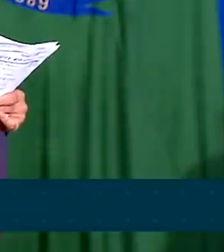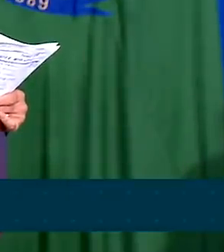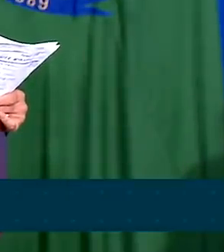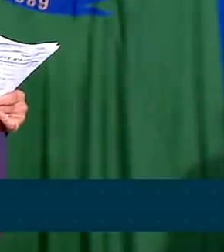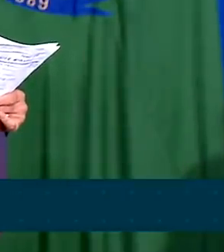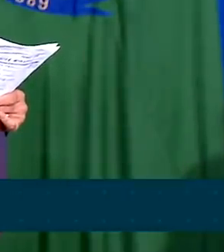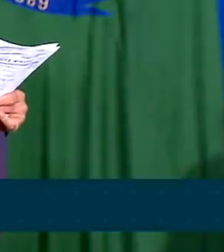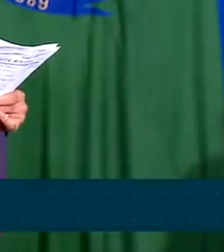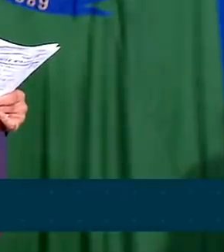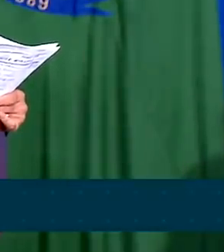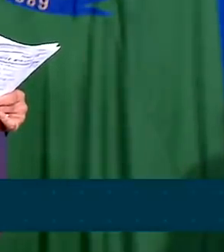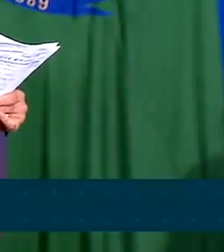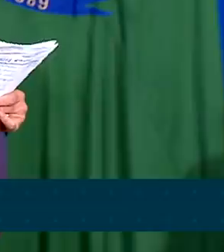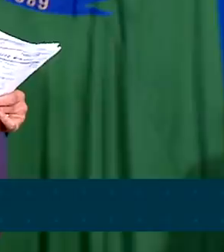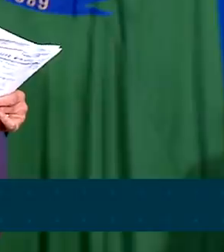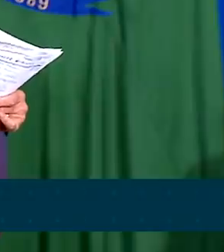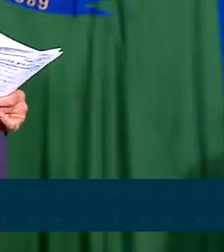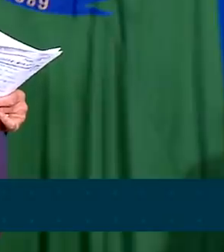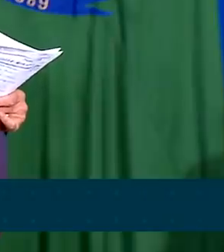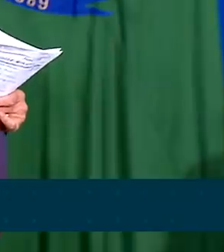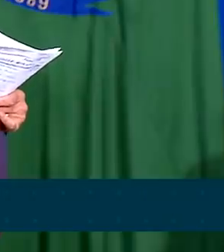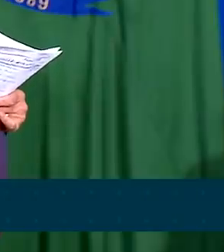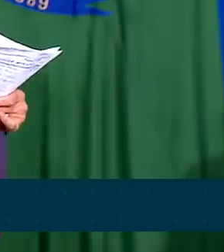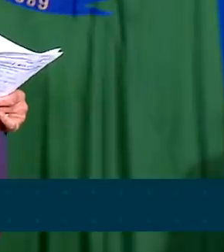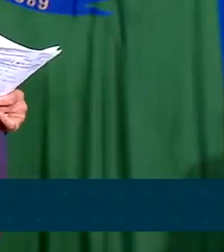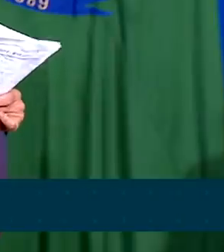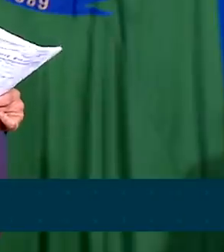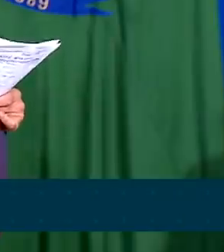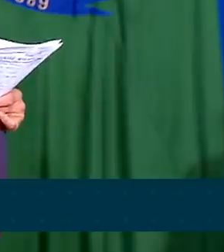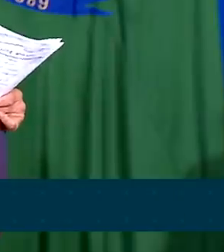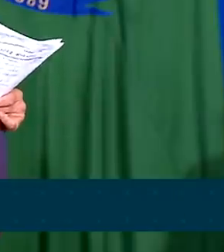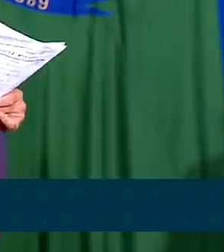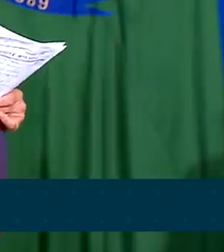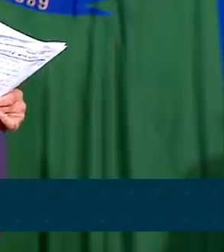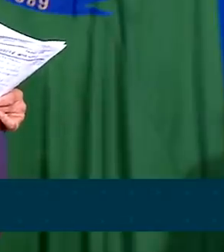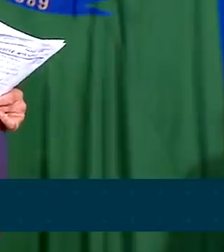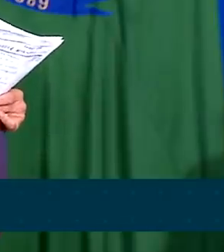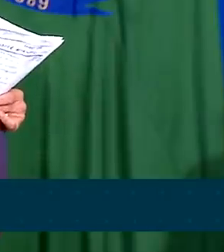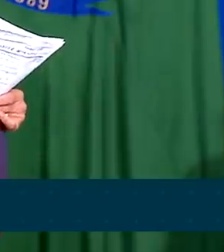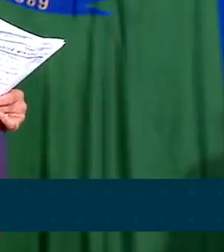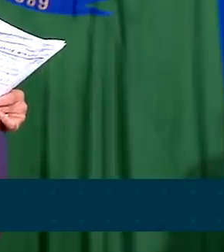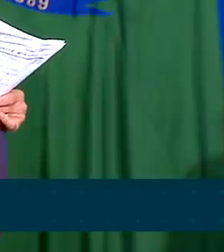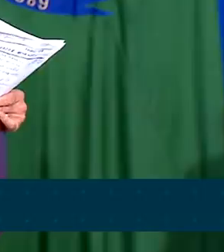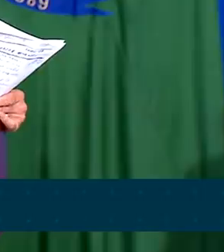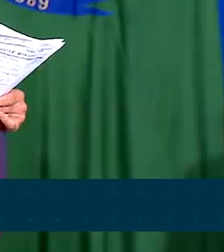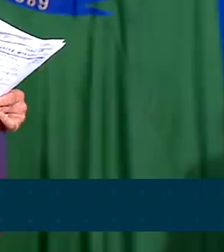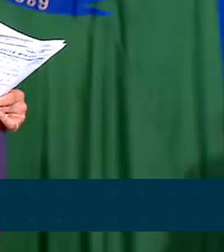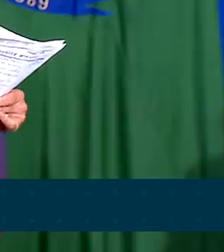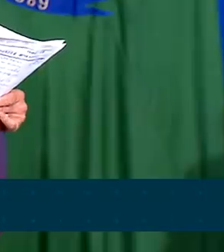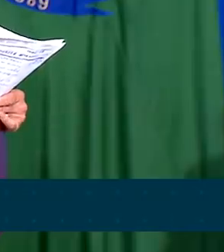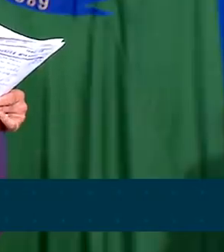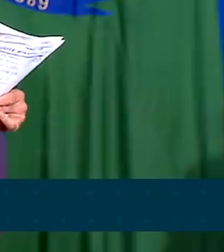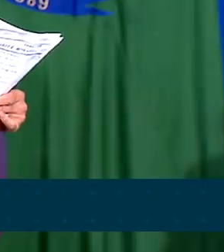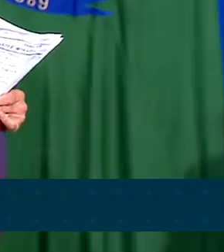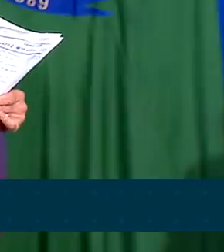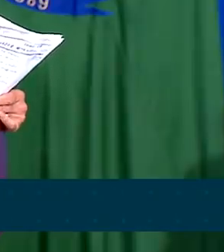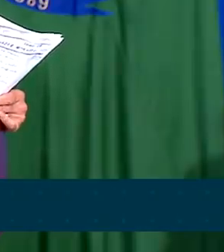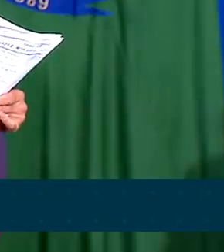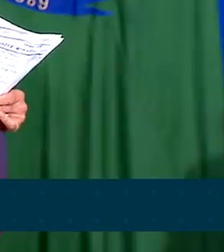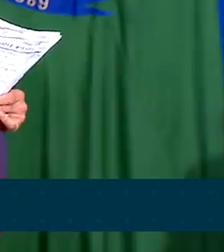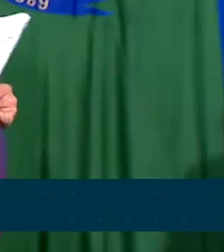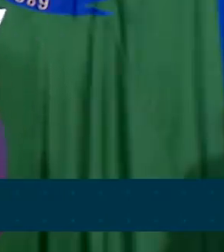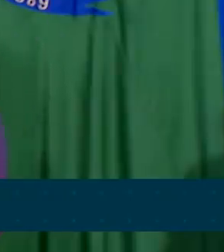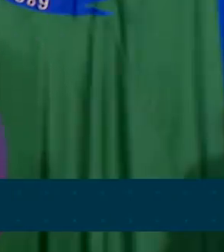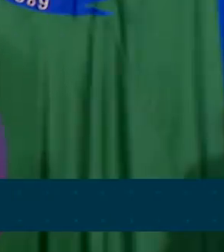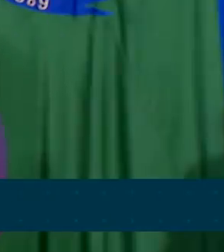se fala em internet das coisas. Para o comércio, isso não tem preço, há diminuição de custos em muita